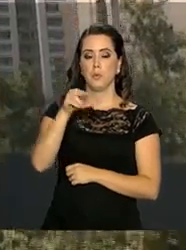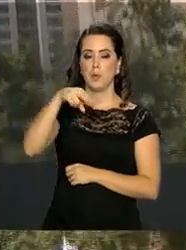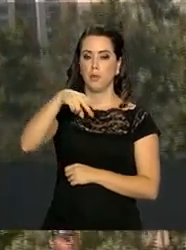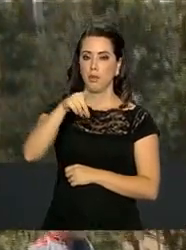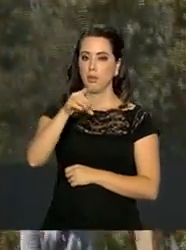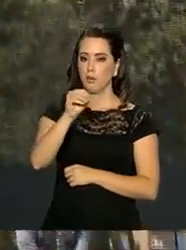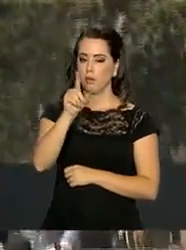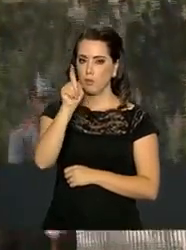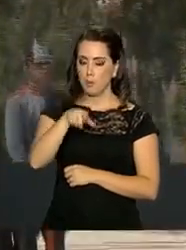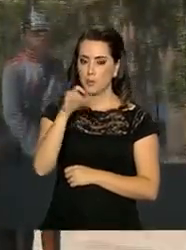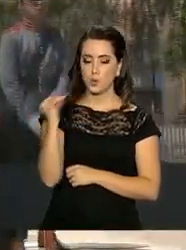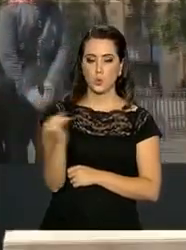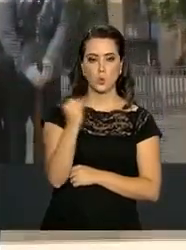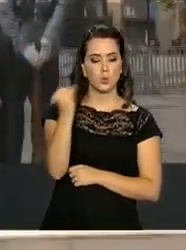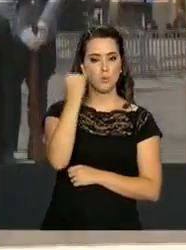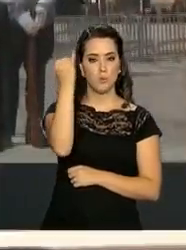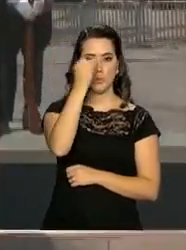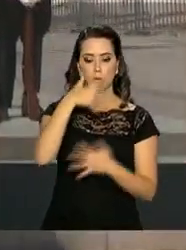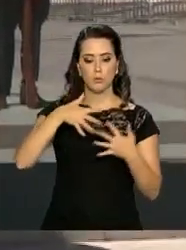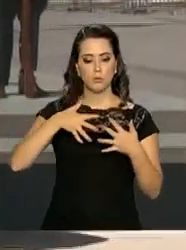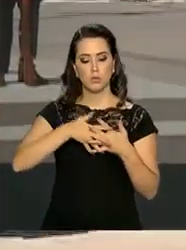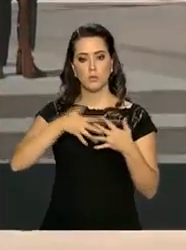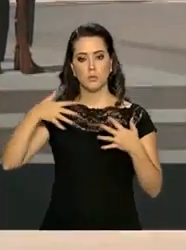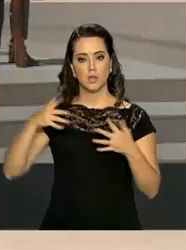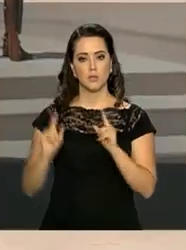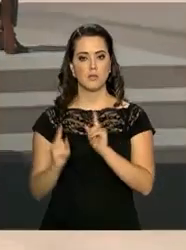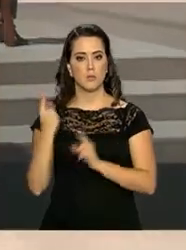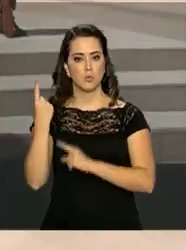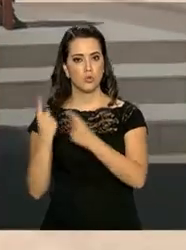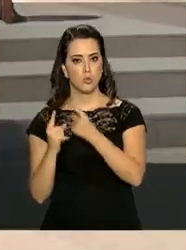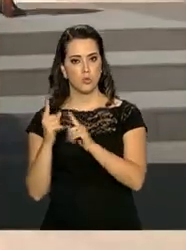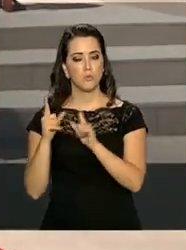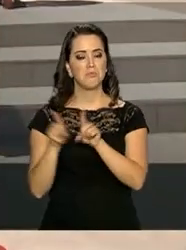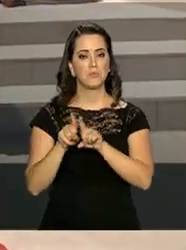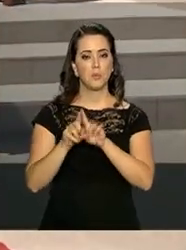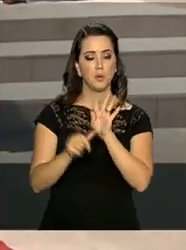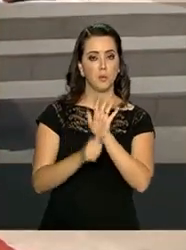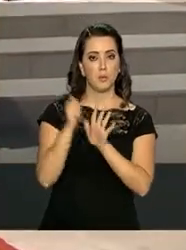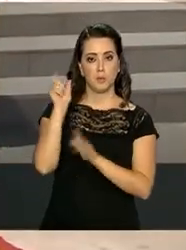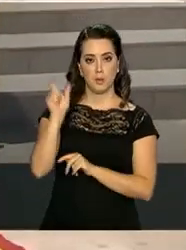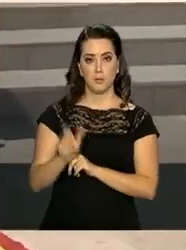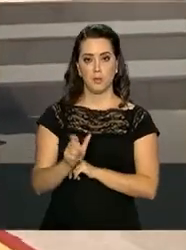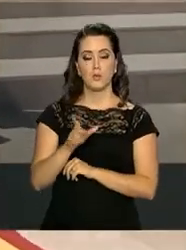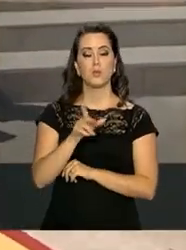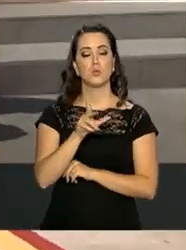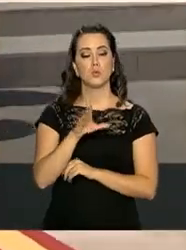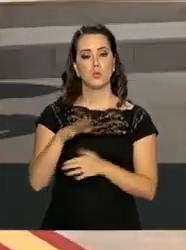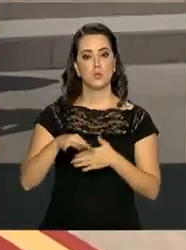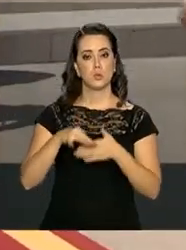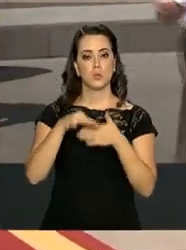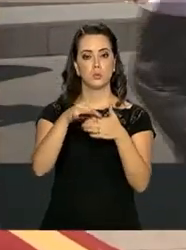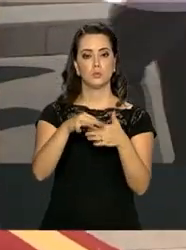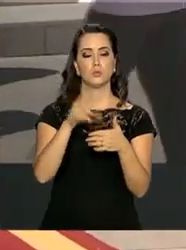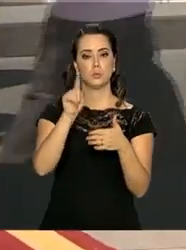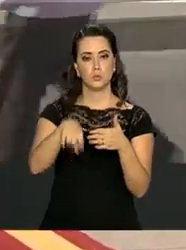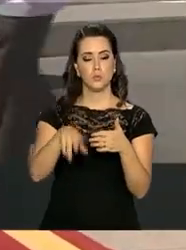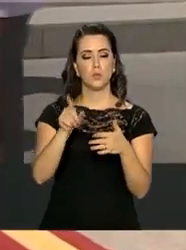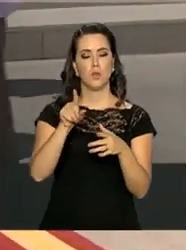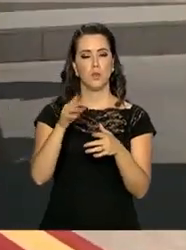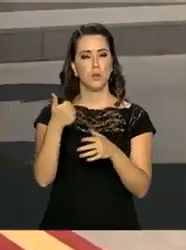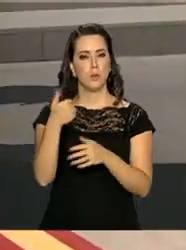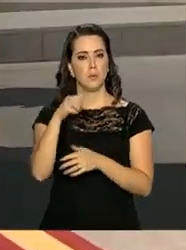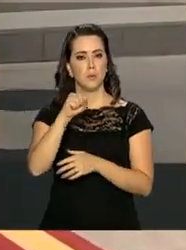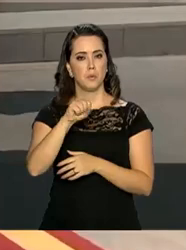considerado uma das personalidades da independência do país. Ele foi também o primeiro chefe de Estado do Chile independente entre